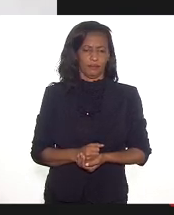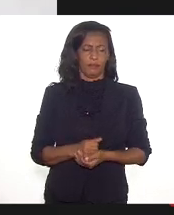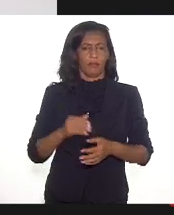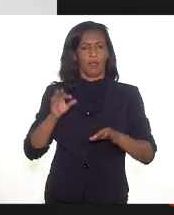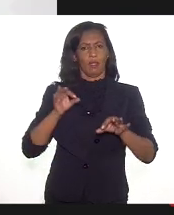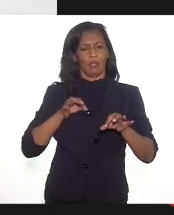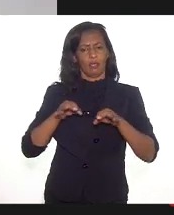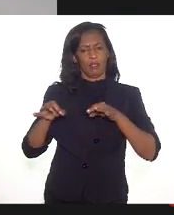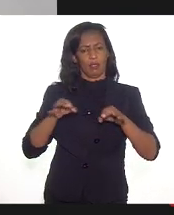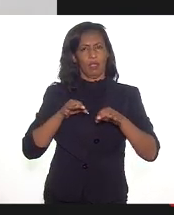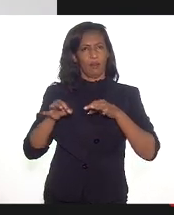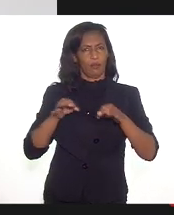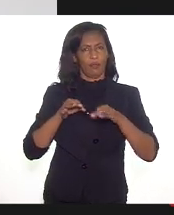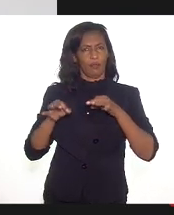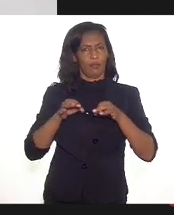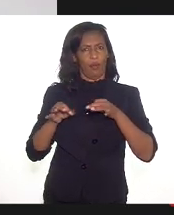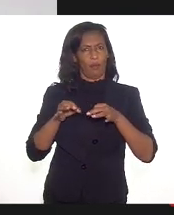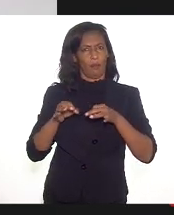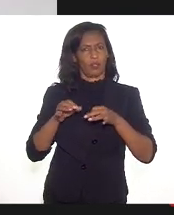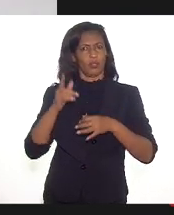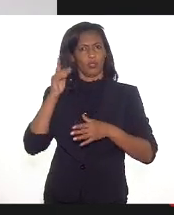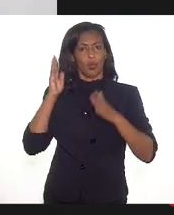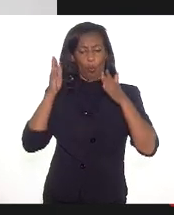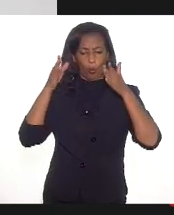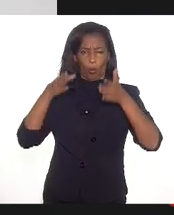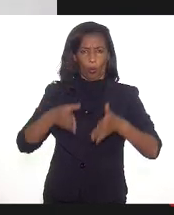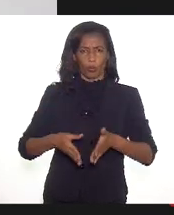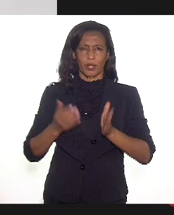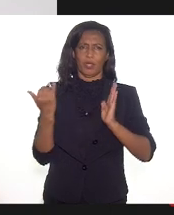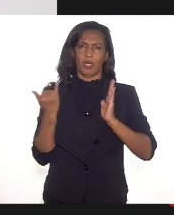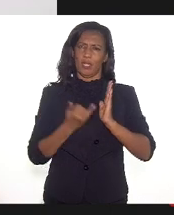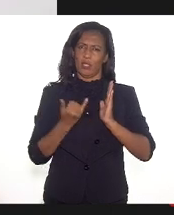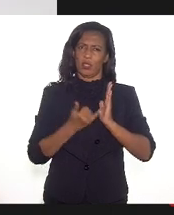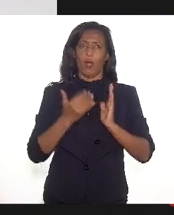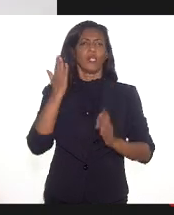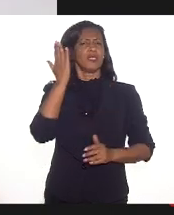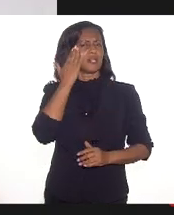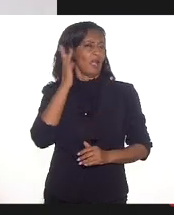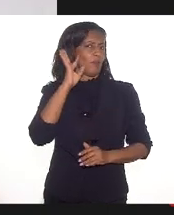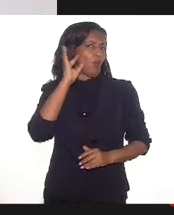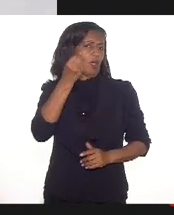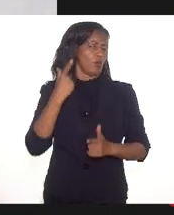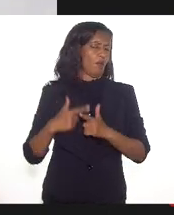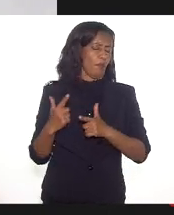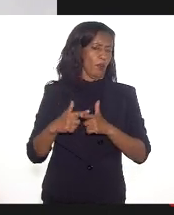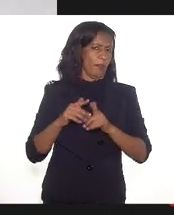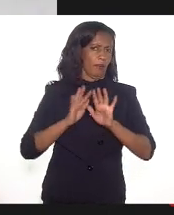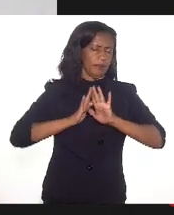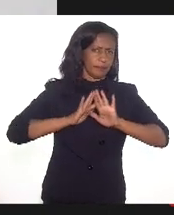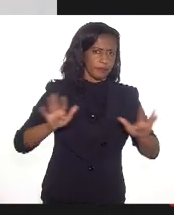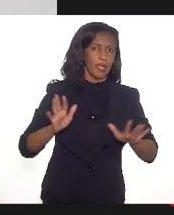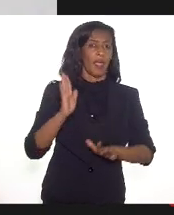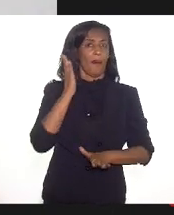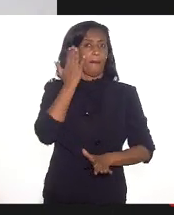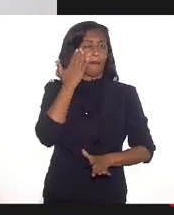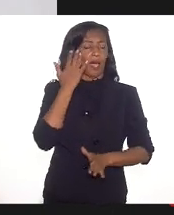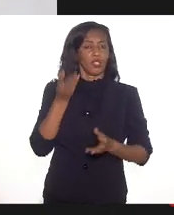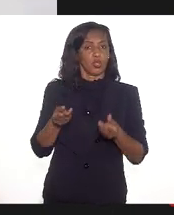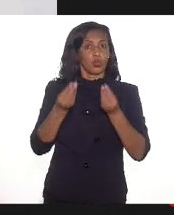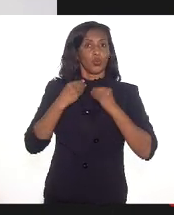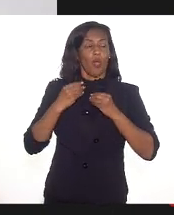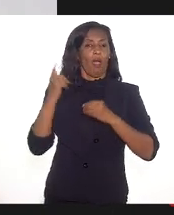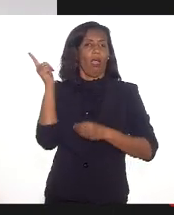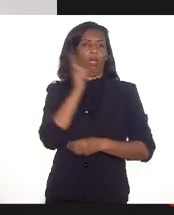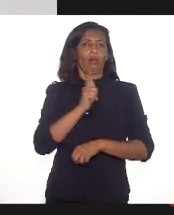concentrar recursos na forma de editais. A gente sabe que isso não resolve os problemas estruturais de forma nenhuma, mas nos permite ganhar